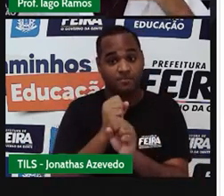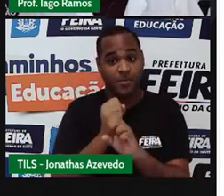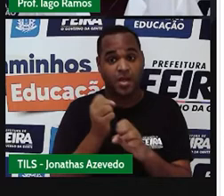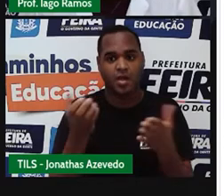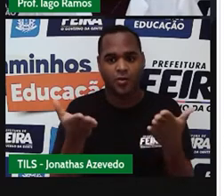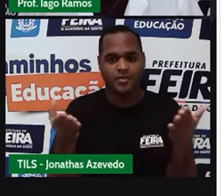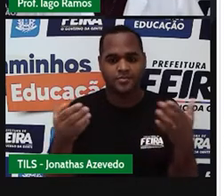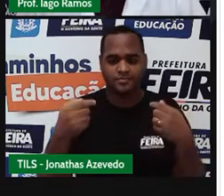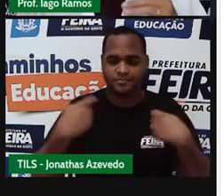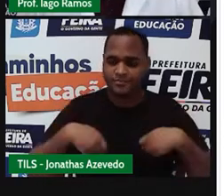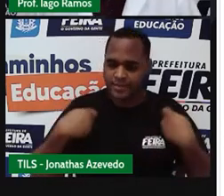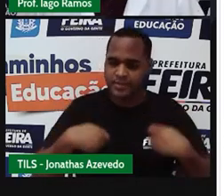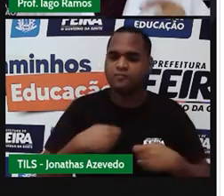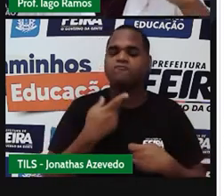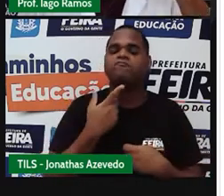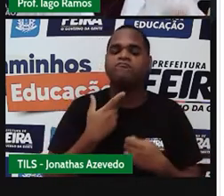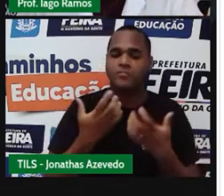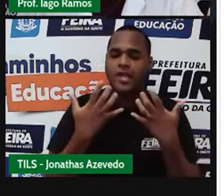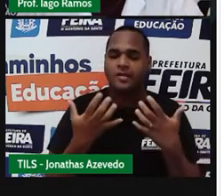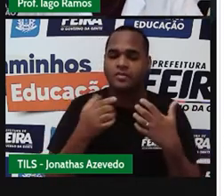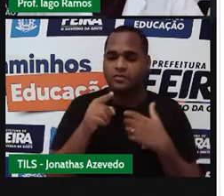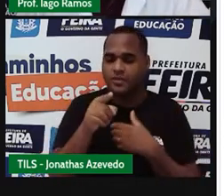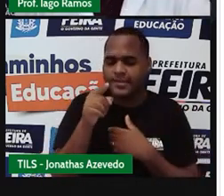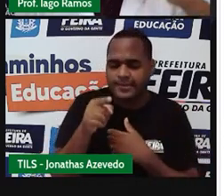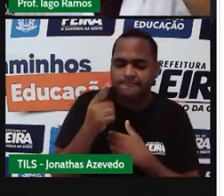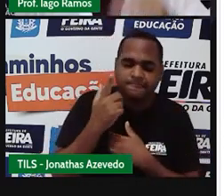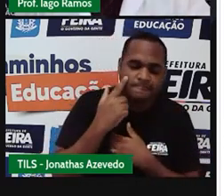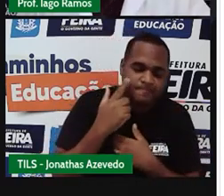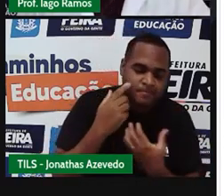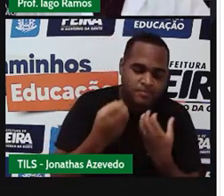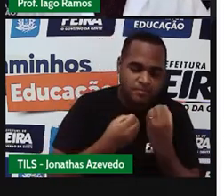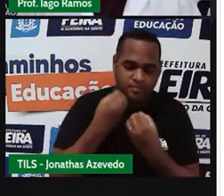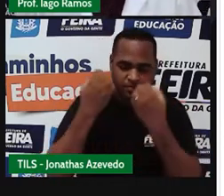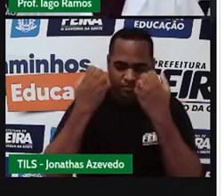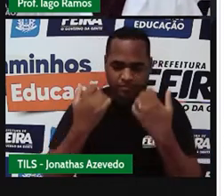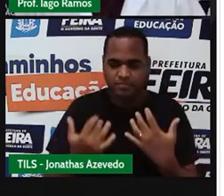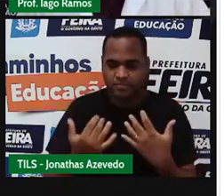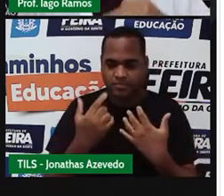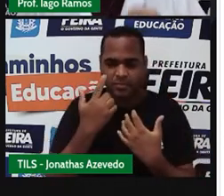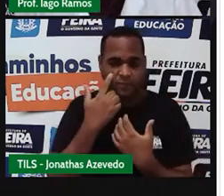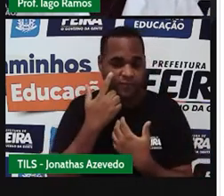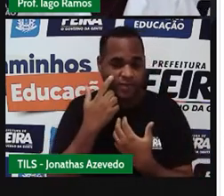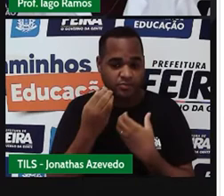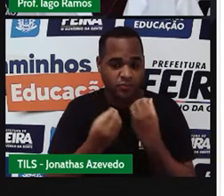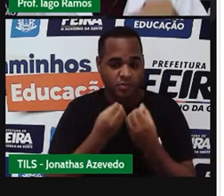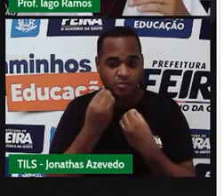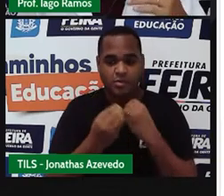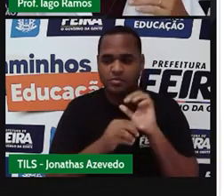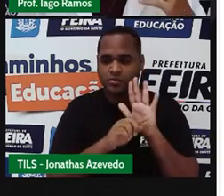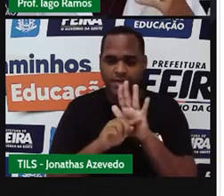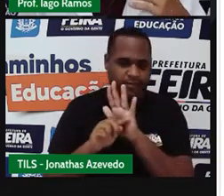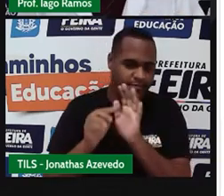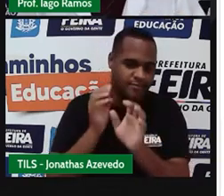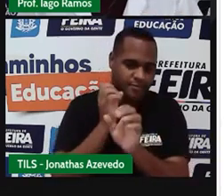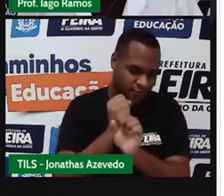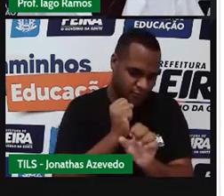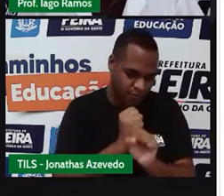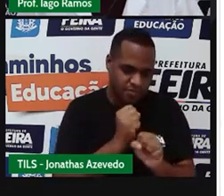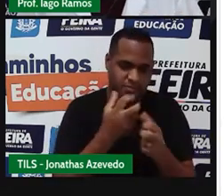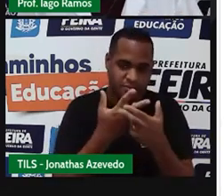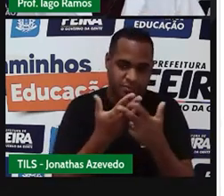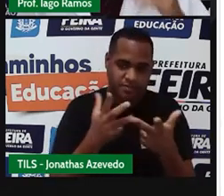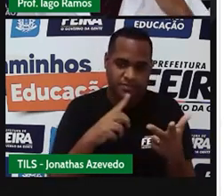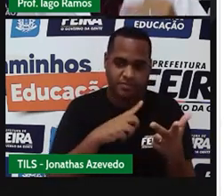e eu preciso que você aí do outro lado olhe com carinho os resultados dessa tabuada do 9